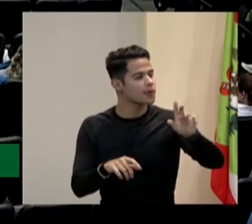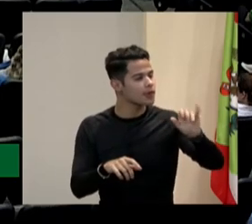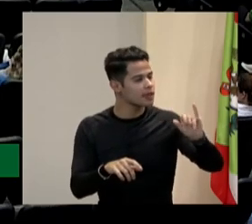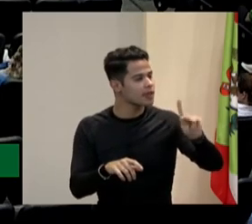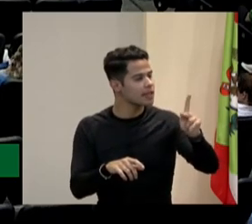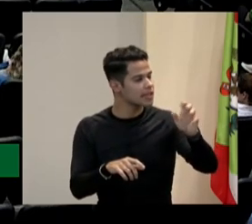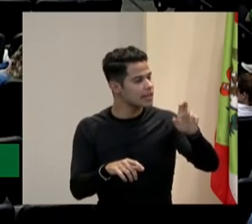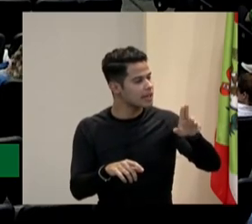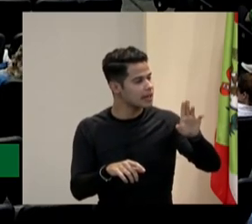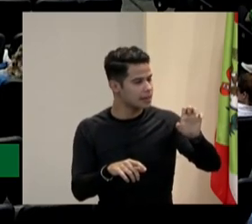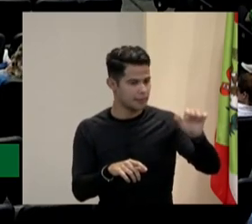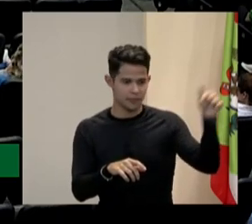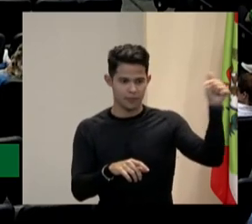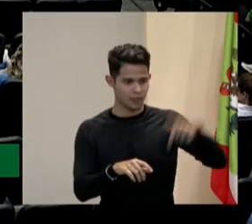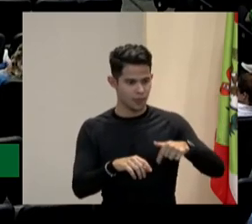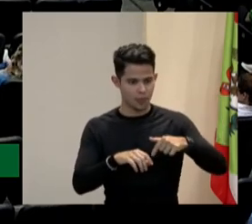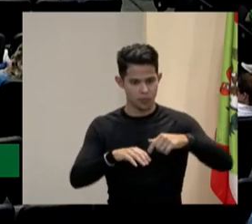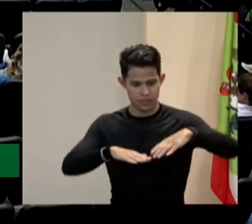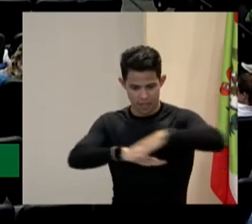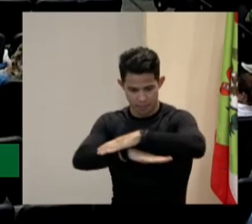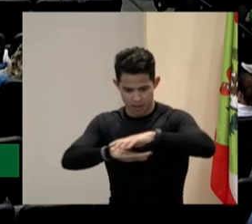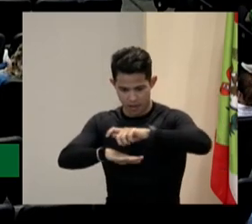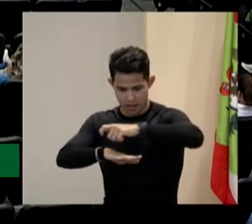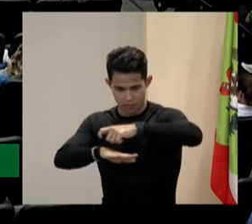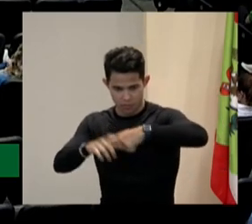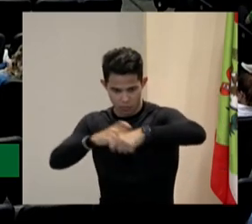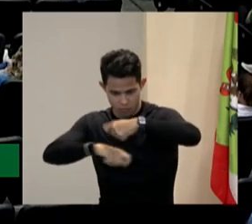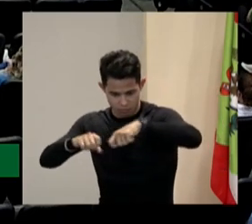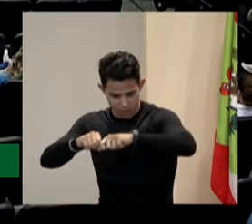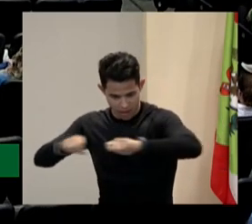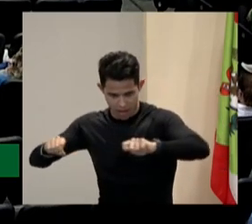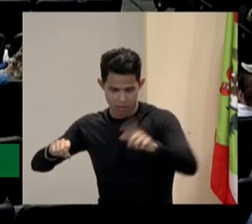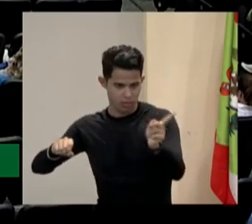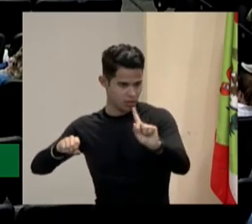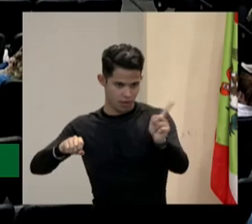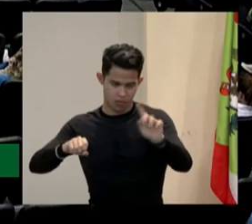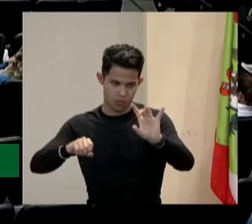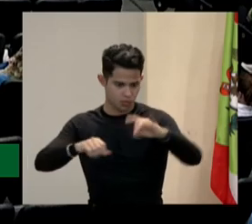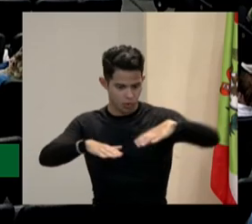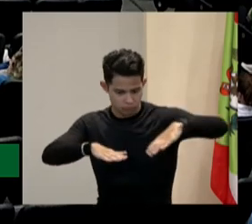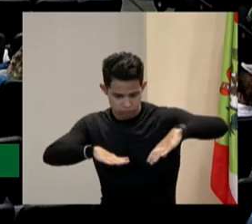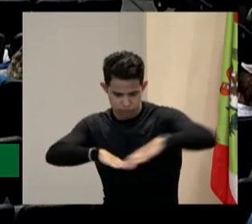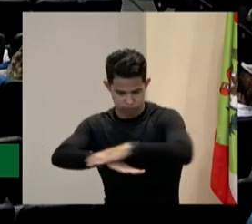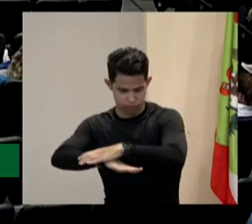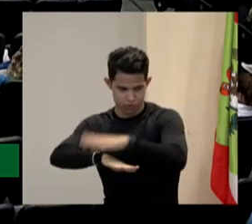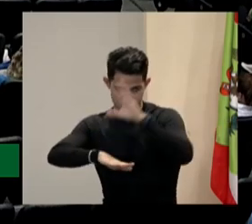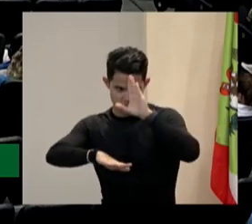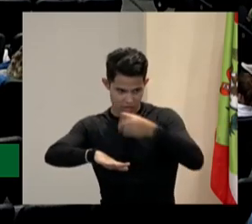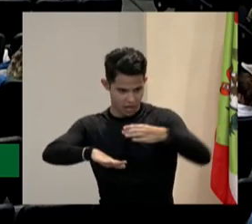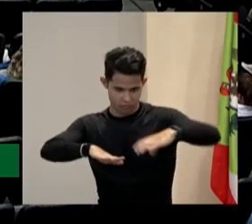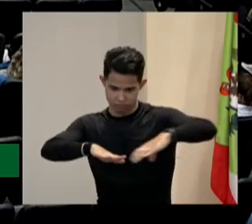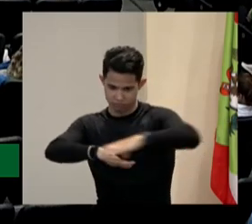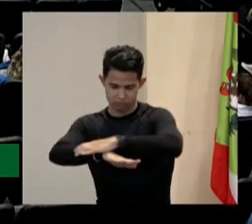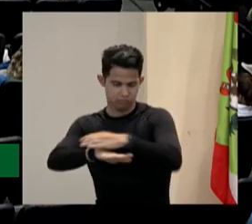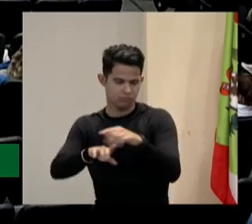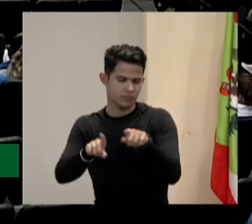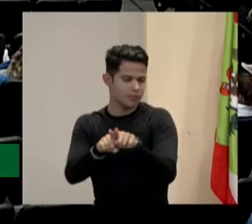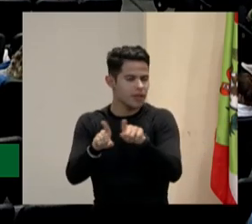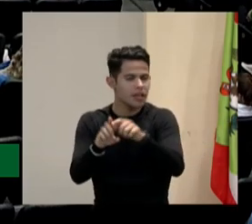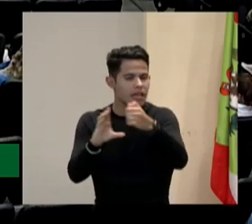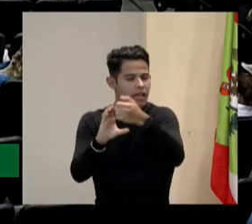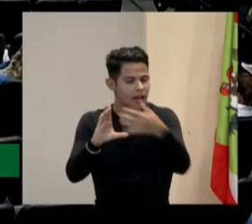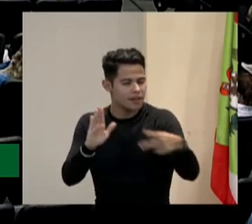sapato amarrado, ele só gosta de sapato de encaixar. E várias características.